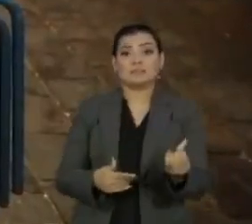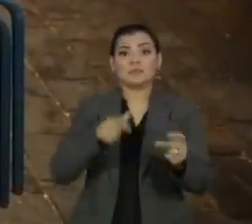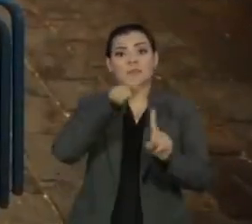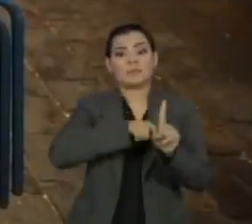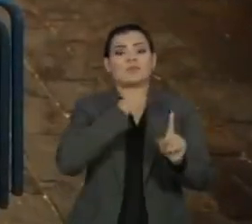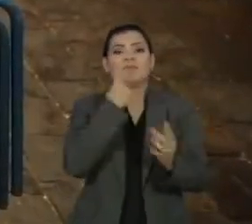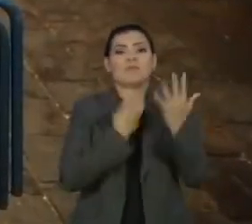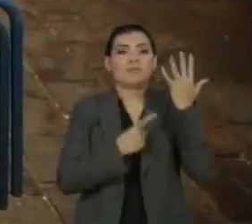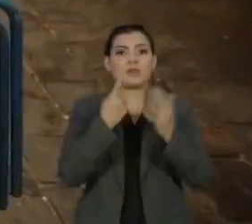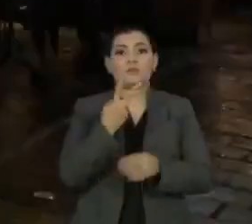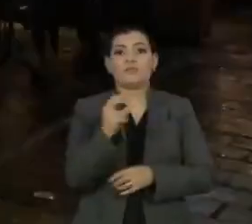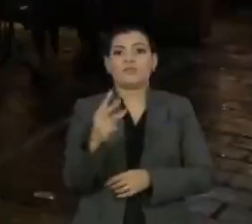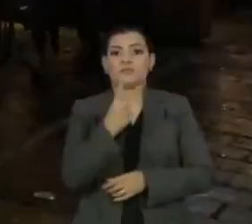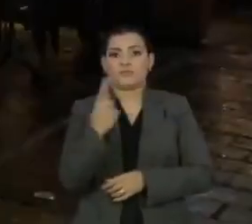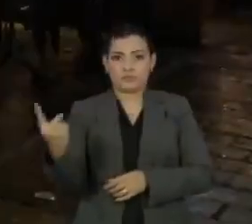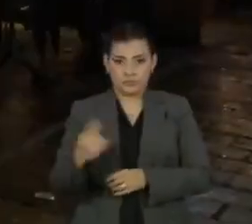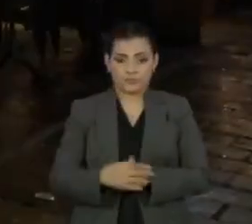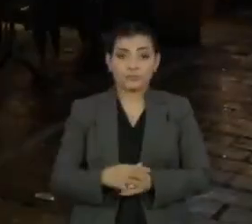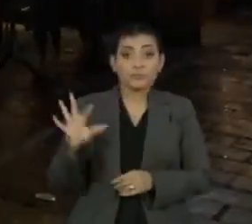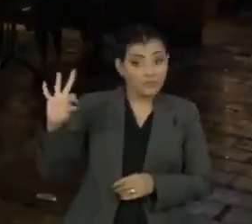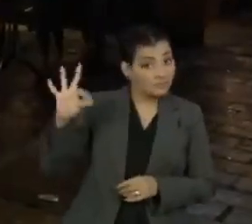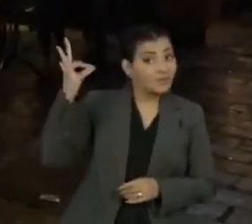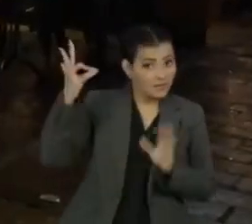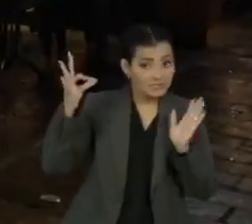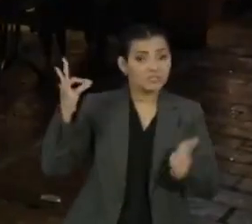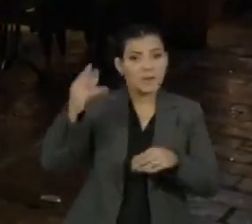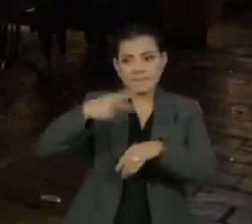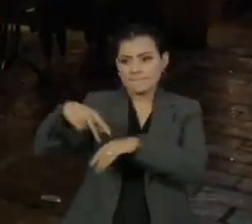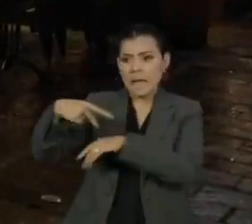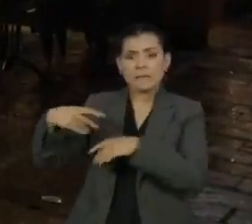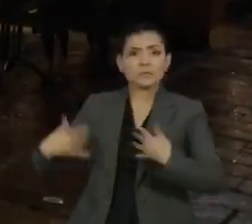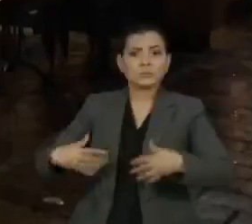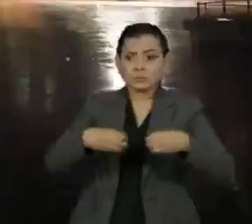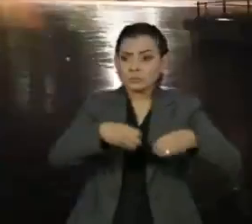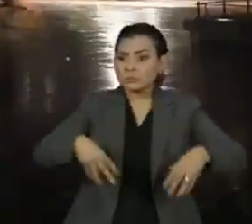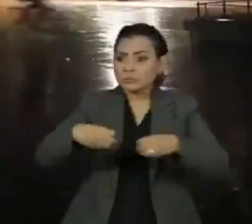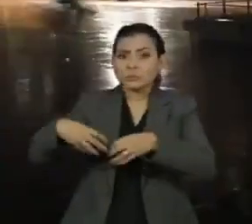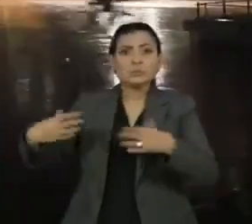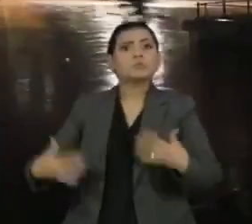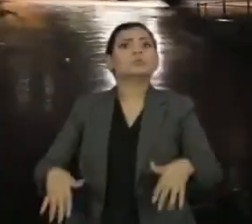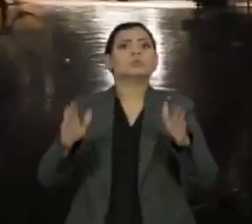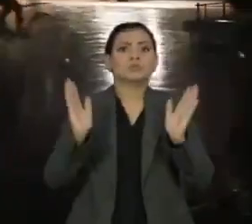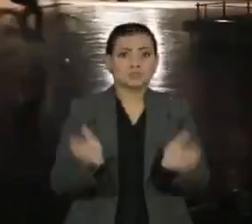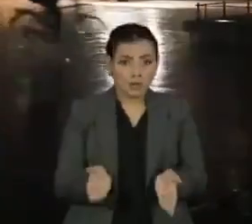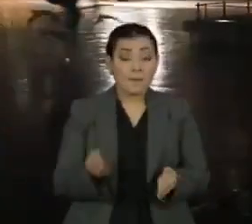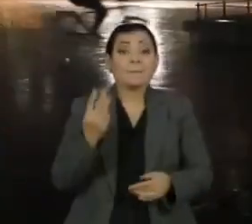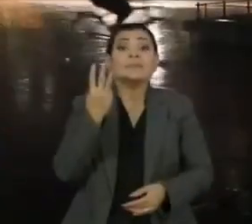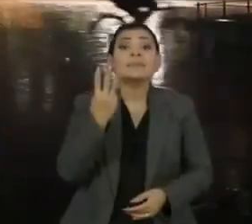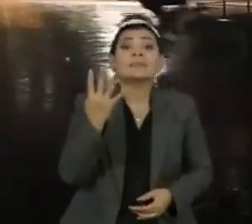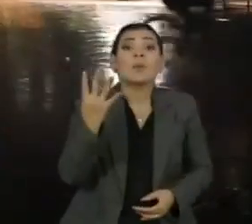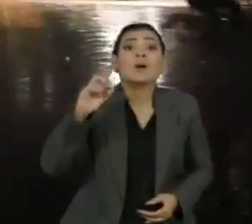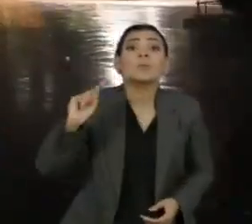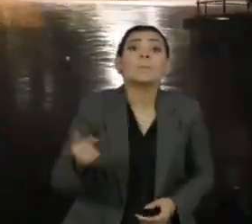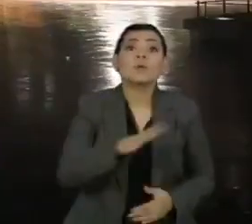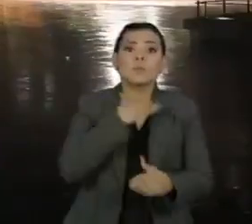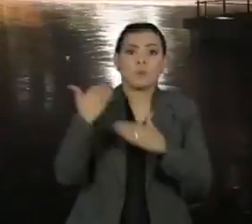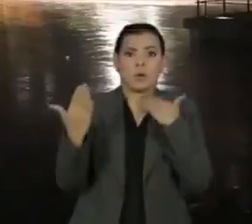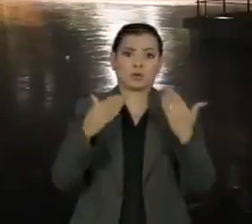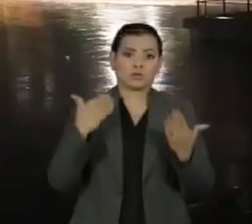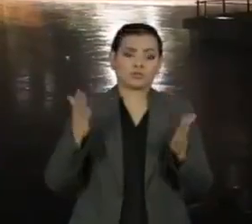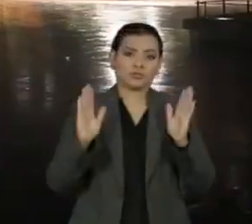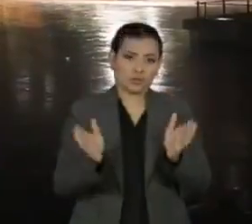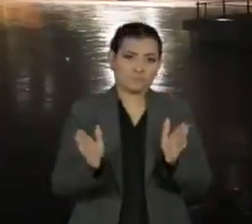fevereiro de 2021. A França está entre os países mais afetados pela pandemia, com mais de 34 mil mortes